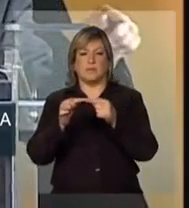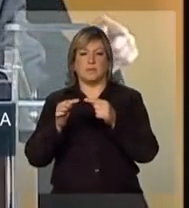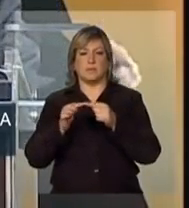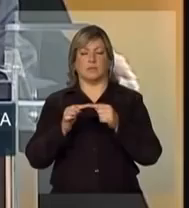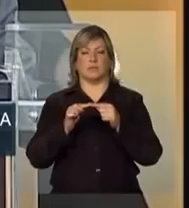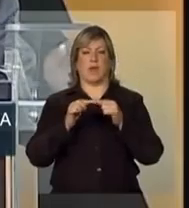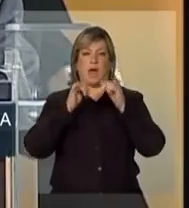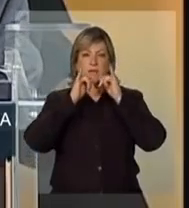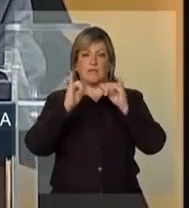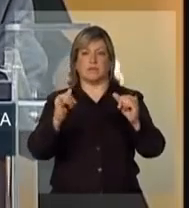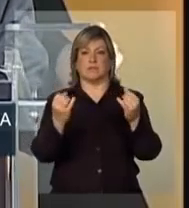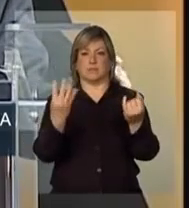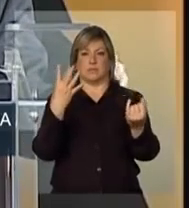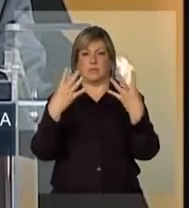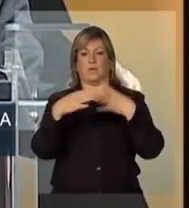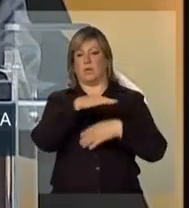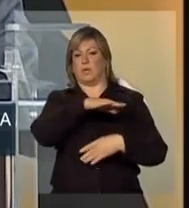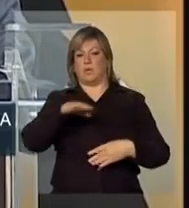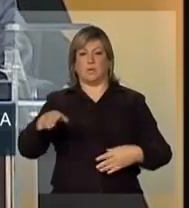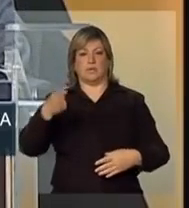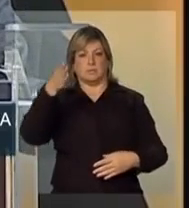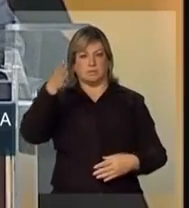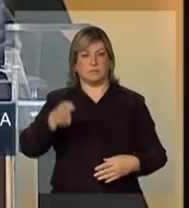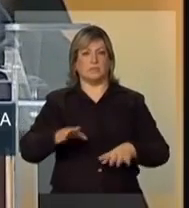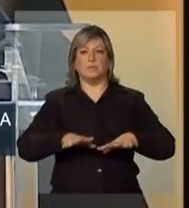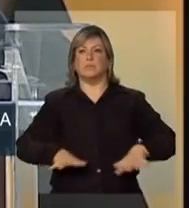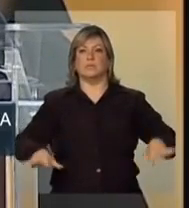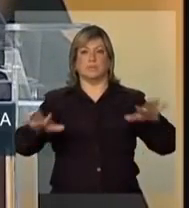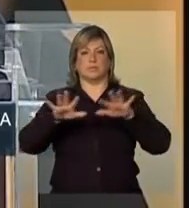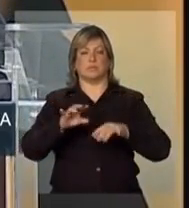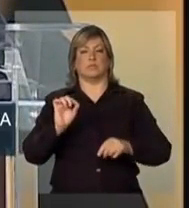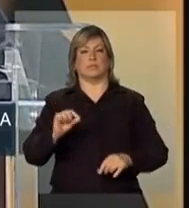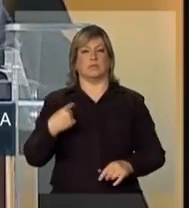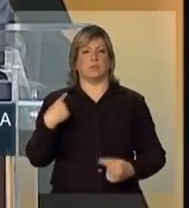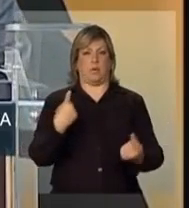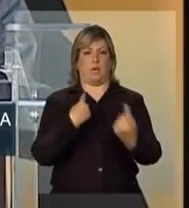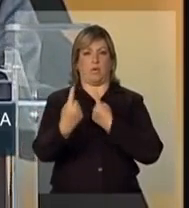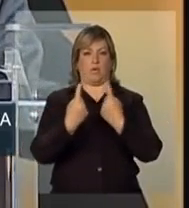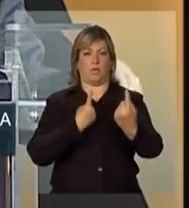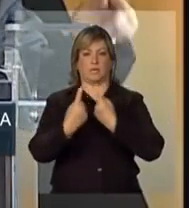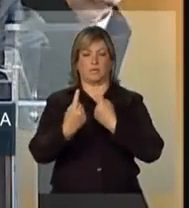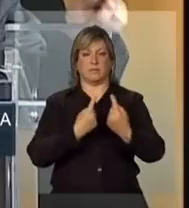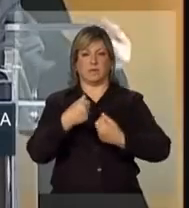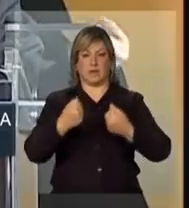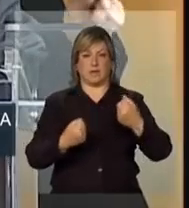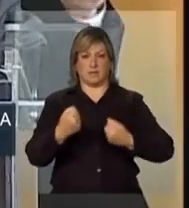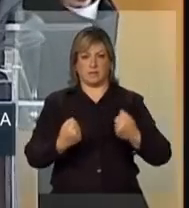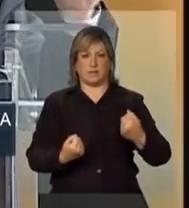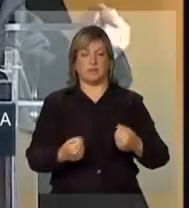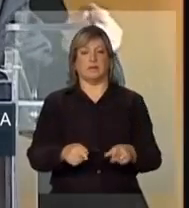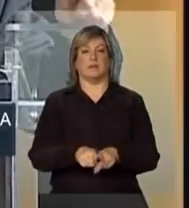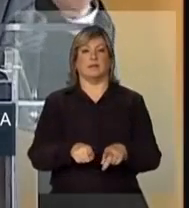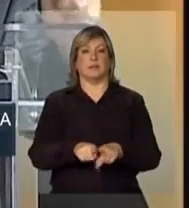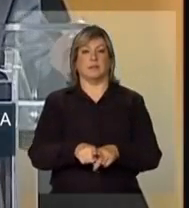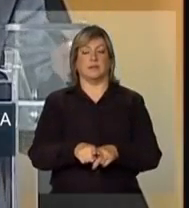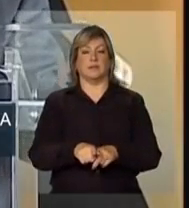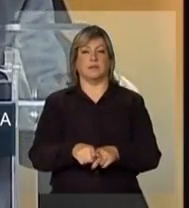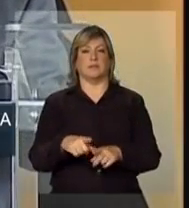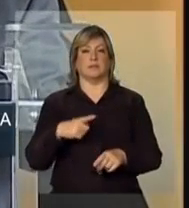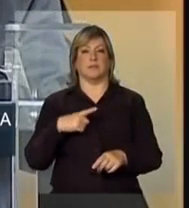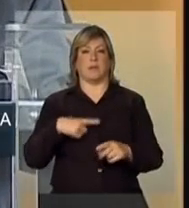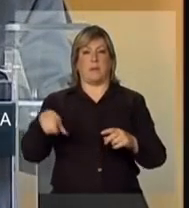horizontal e vertical nas rodovias, a implantação de placas